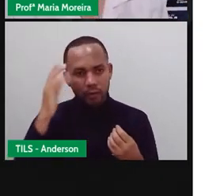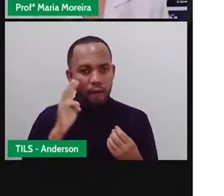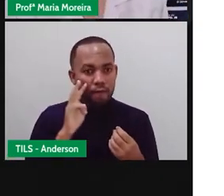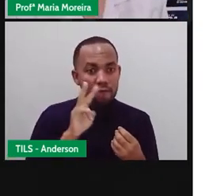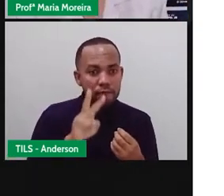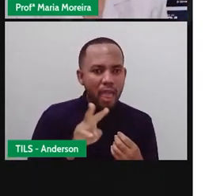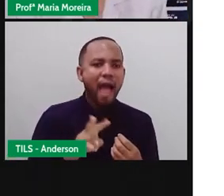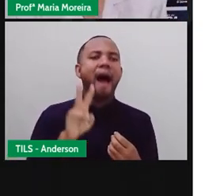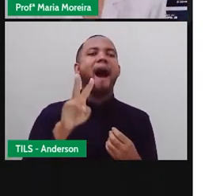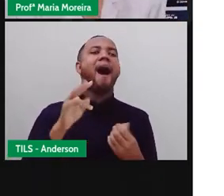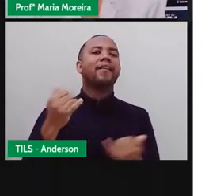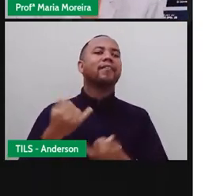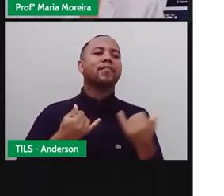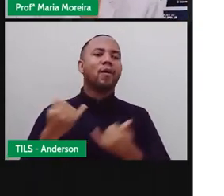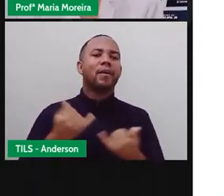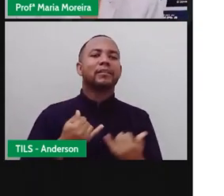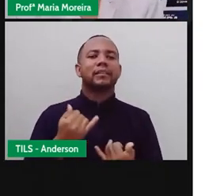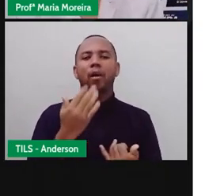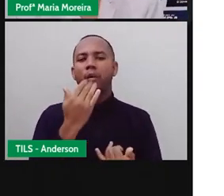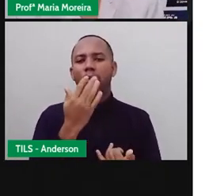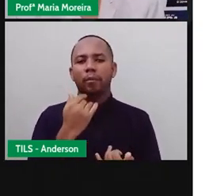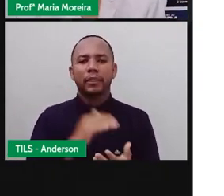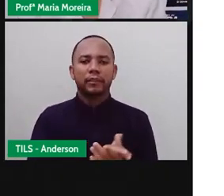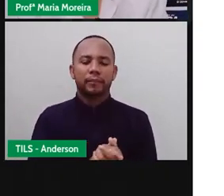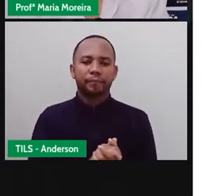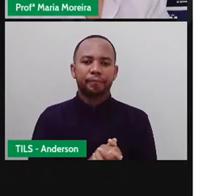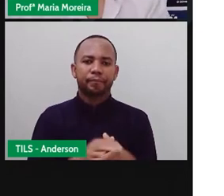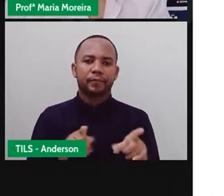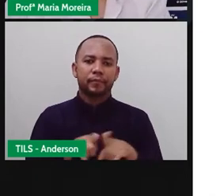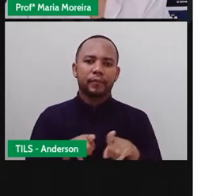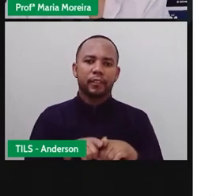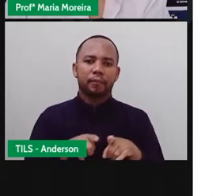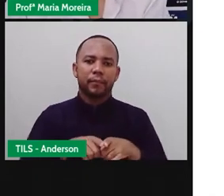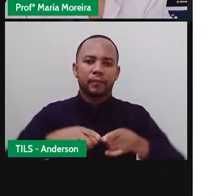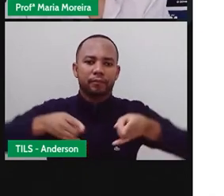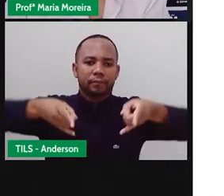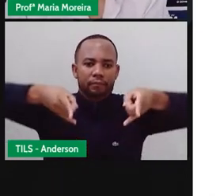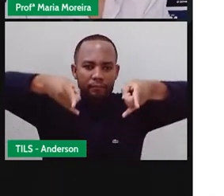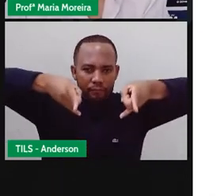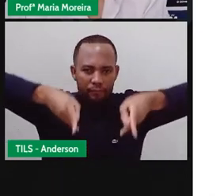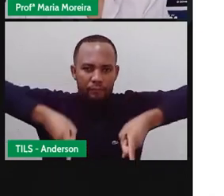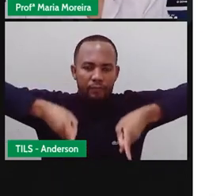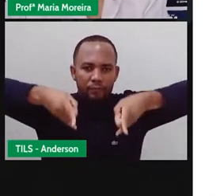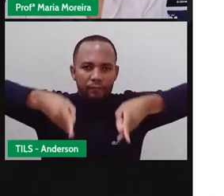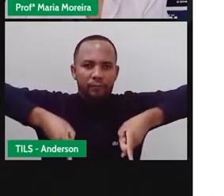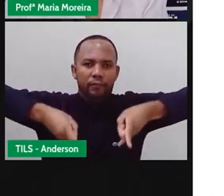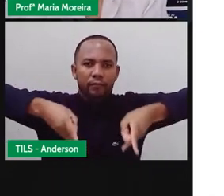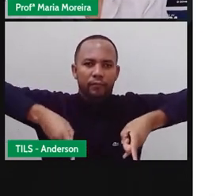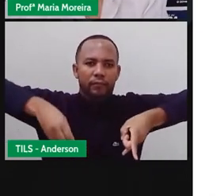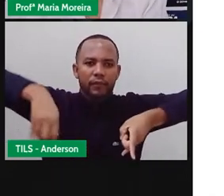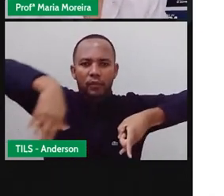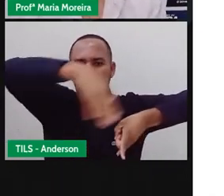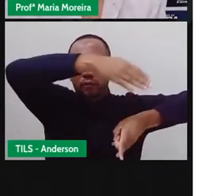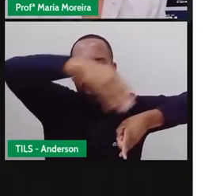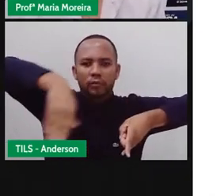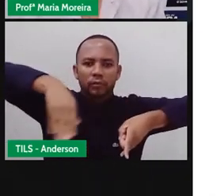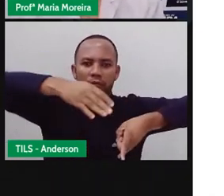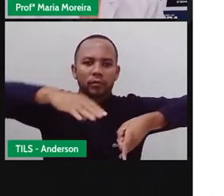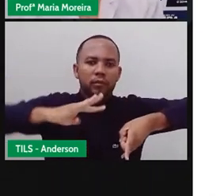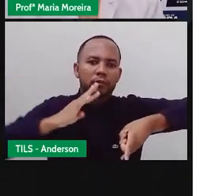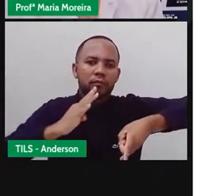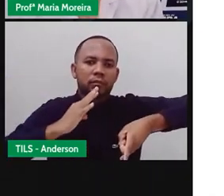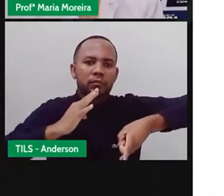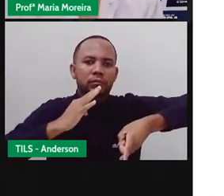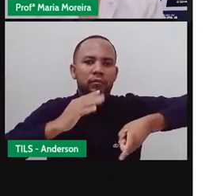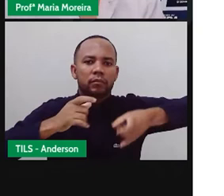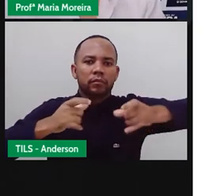informação adiante, certo? Bom, um outro aqui que a gente vê geralmente no centro da cidade, em frente